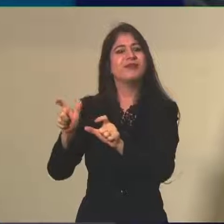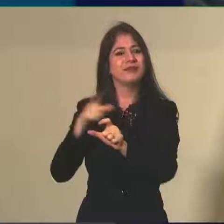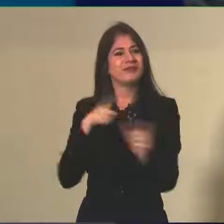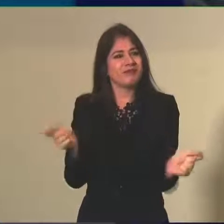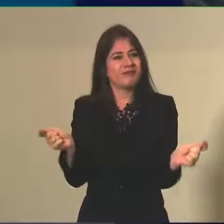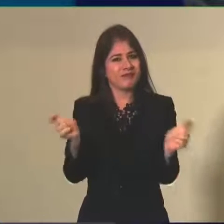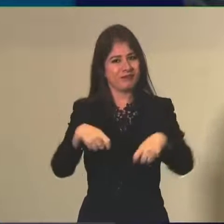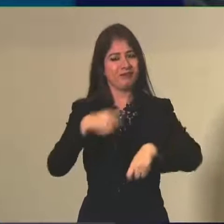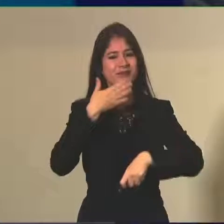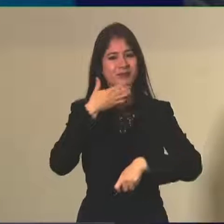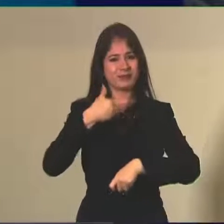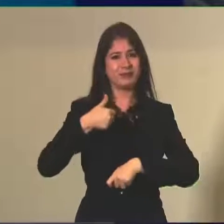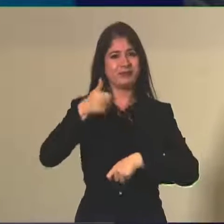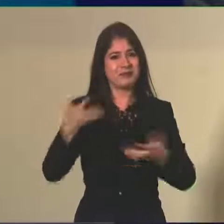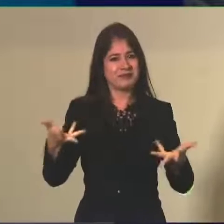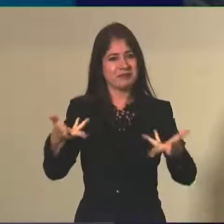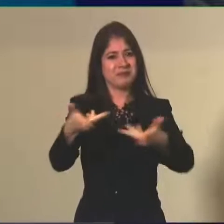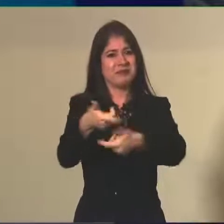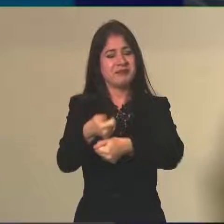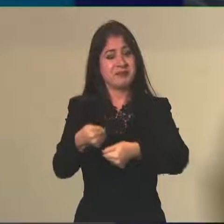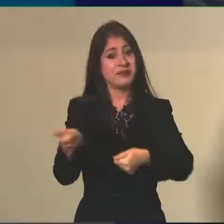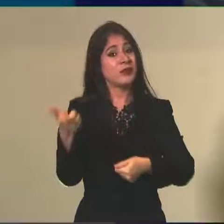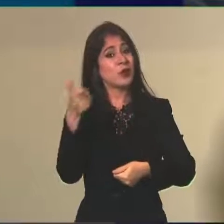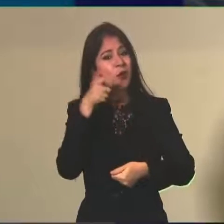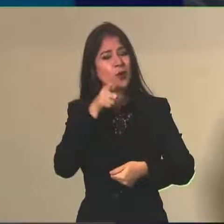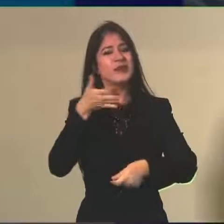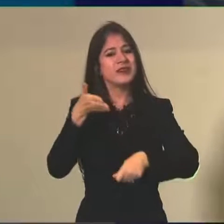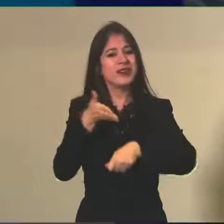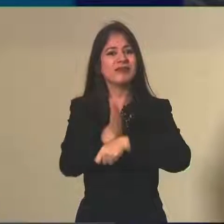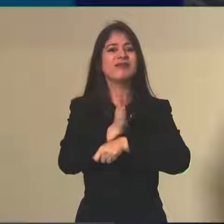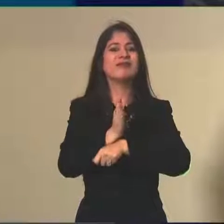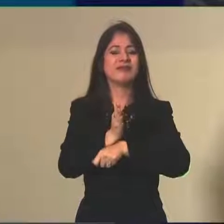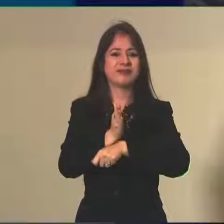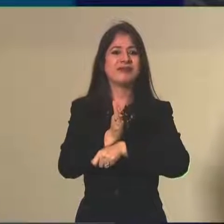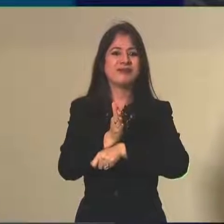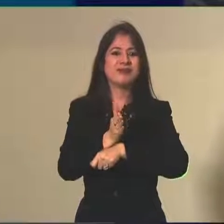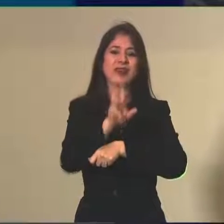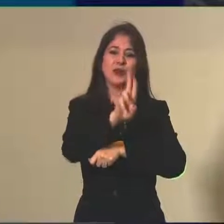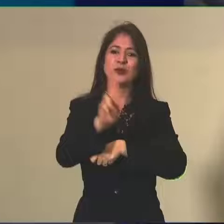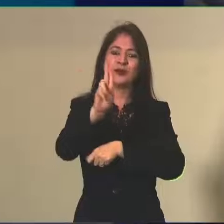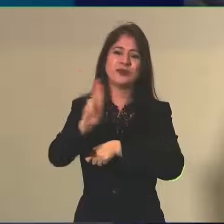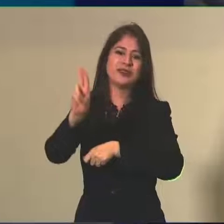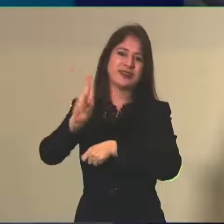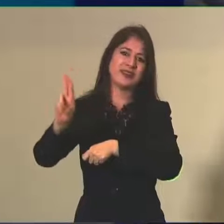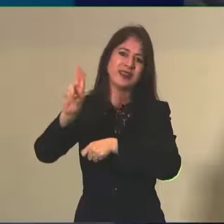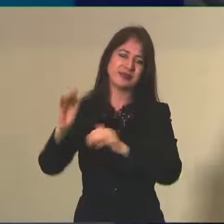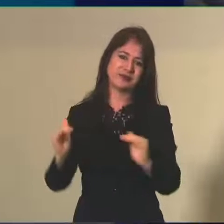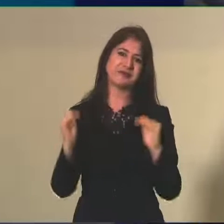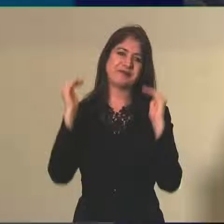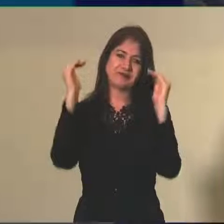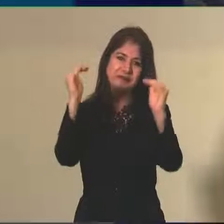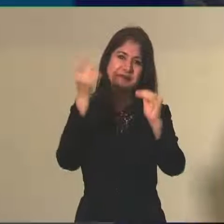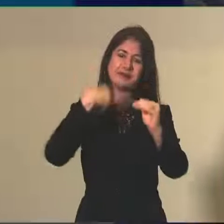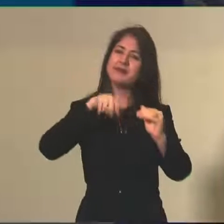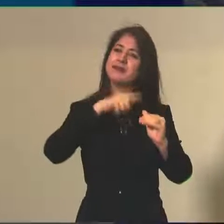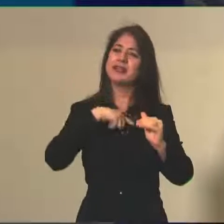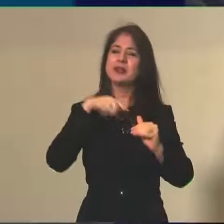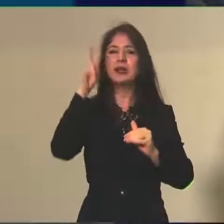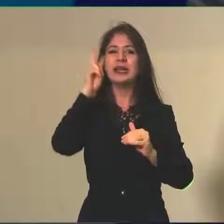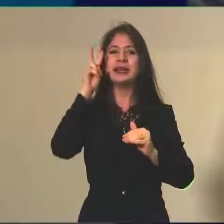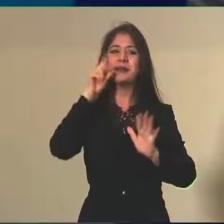competência e o melhor desempenho o acesso às universidades. lembrando que a lei